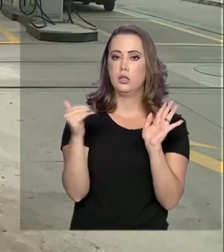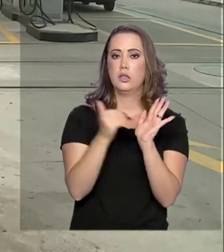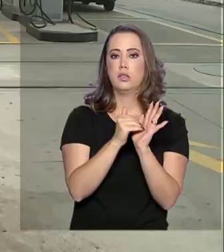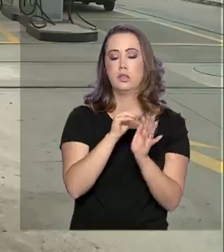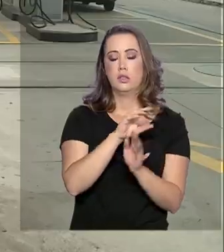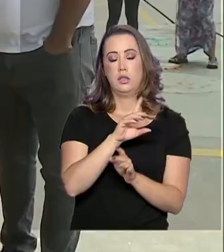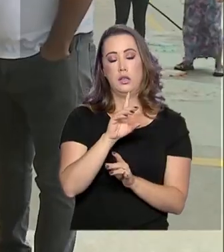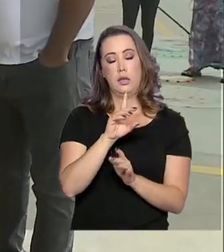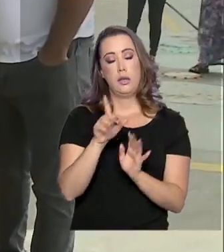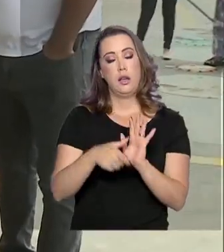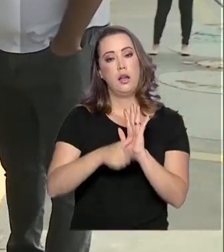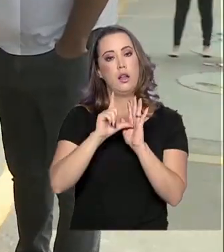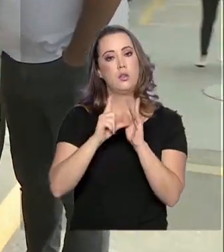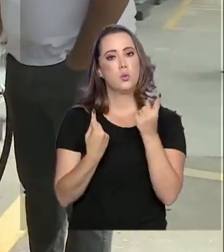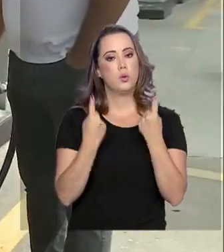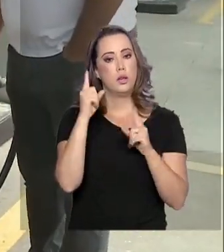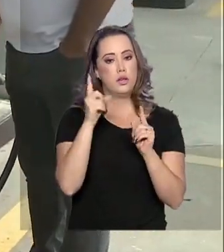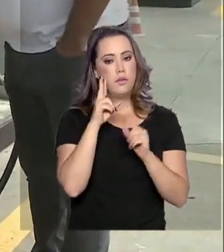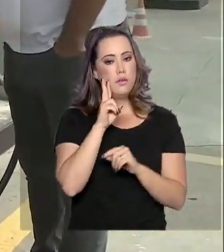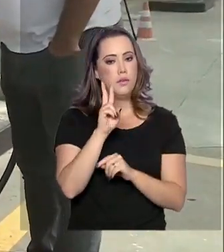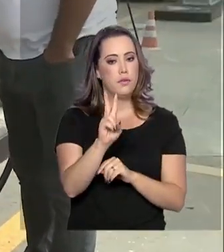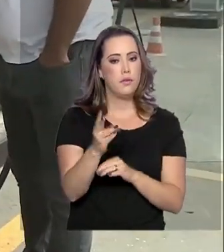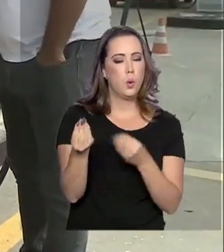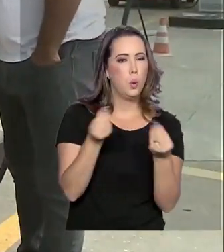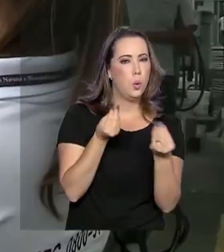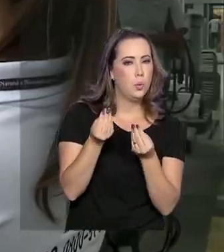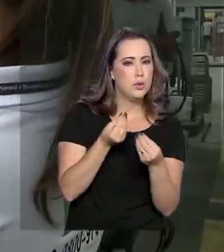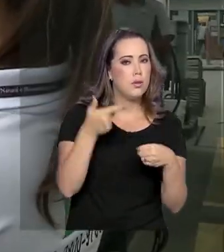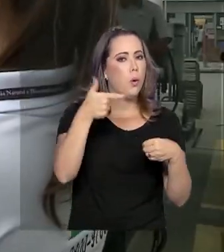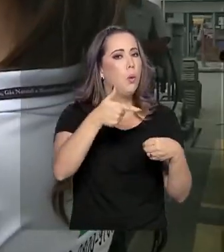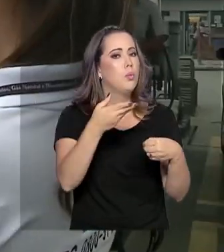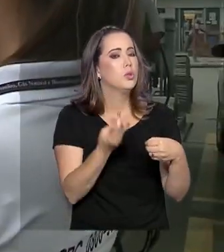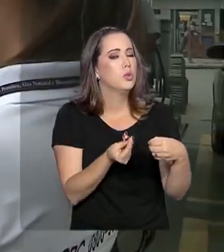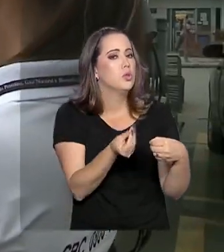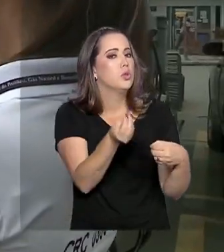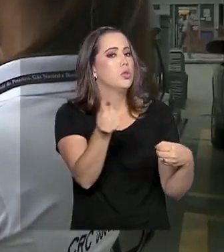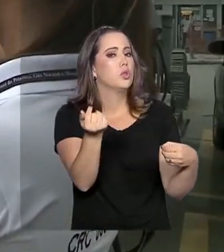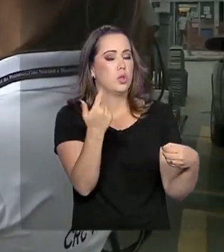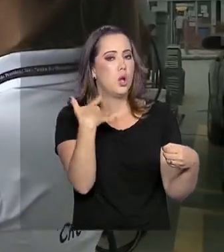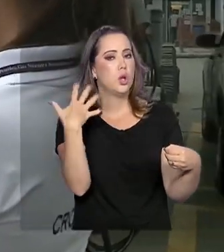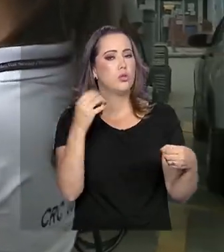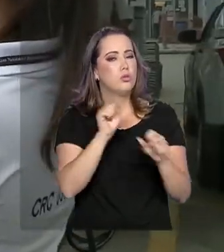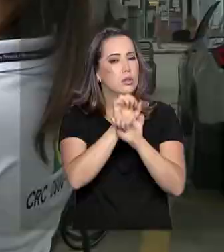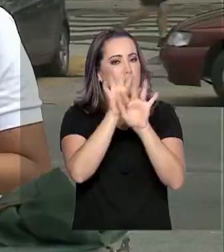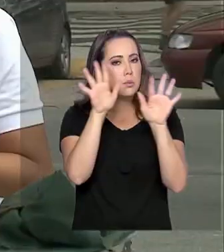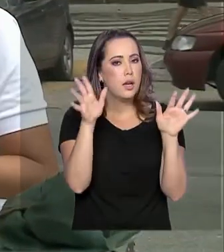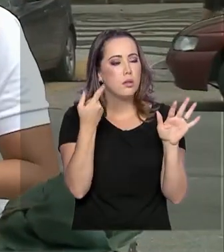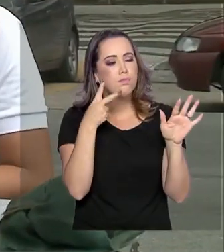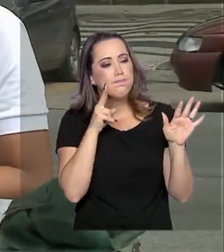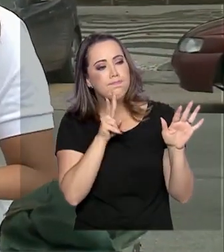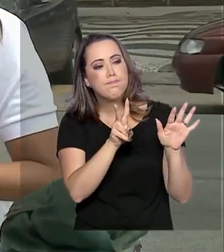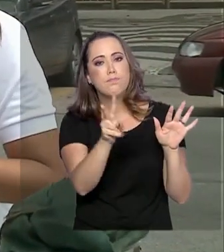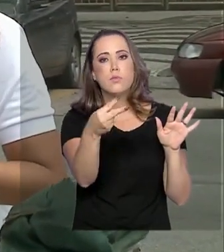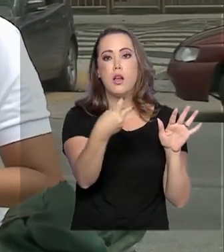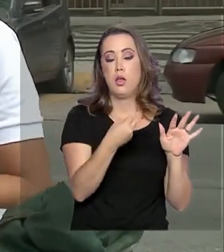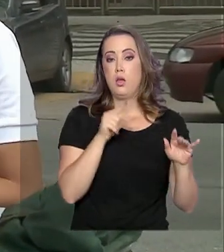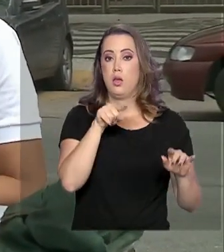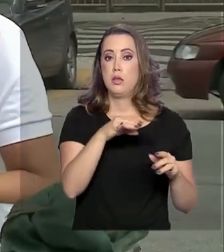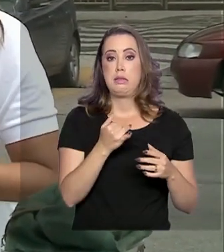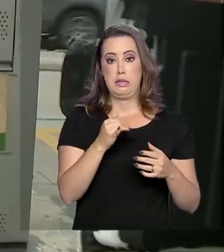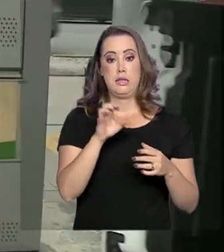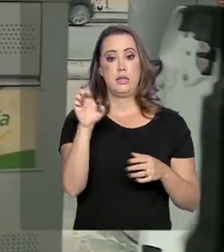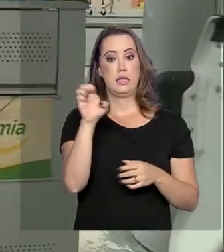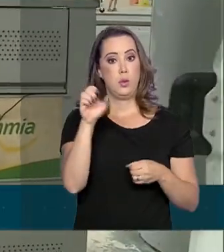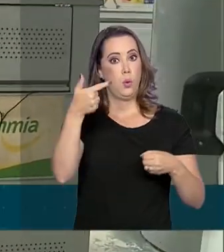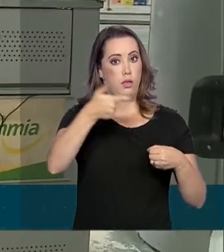véspera do carnaval. Os fiscais analisam o aspecto dos combustíveis, se eles estão límpidos e sem impurezas, o teor do etanol na